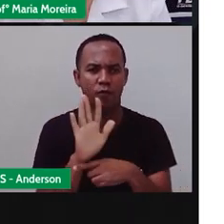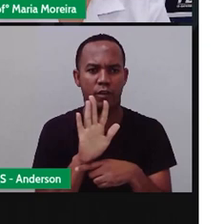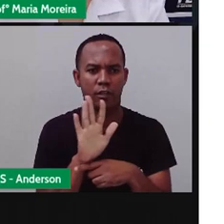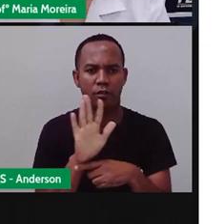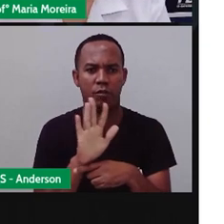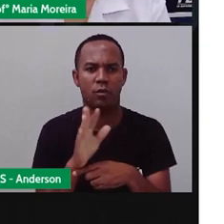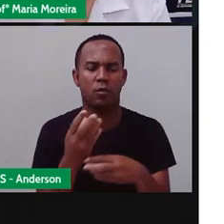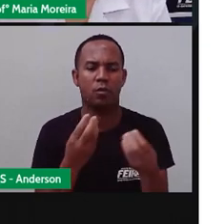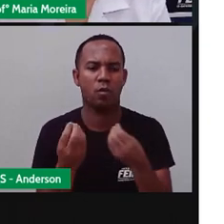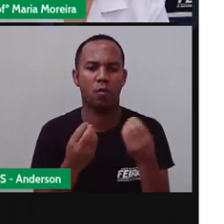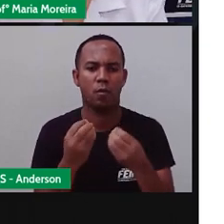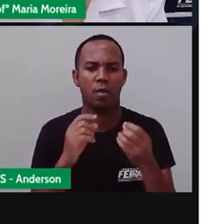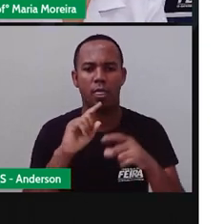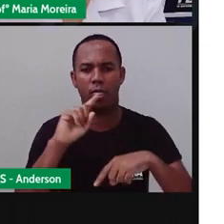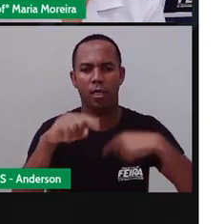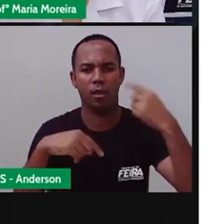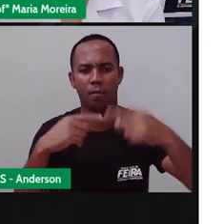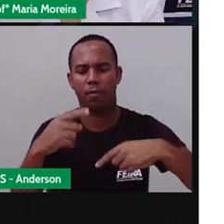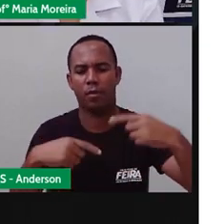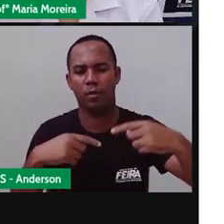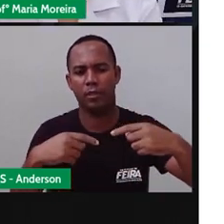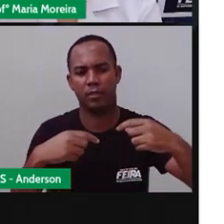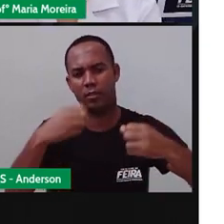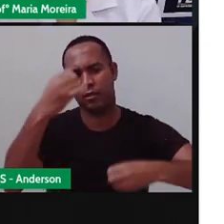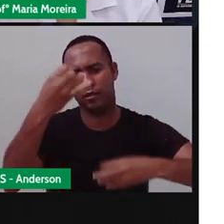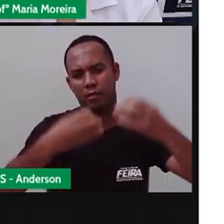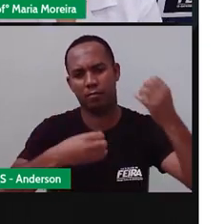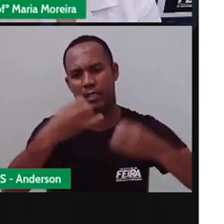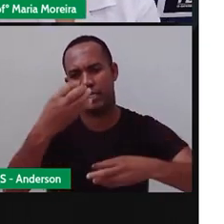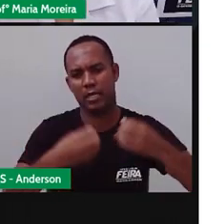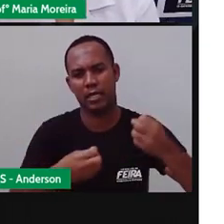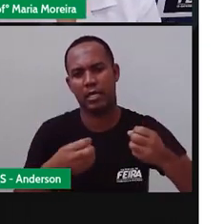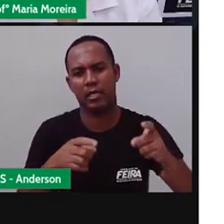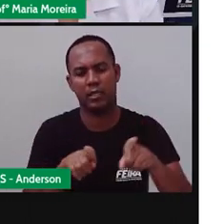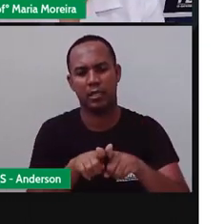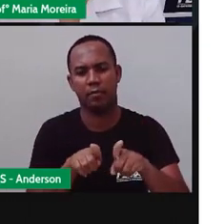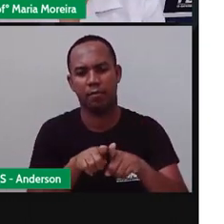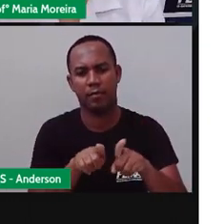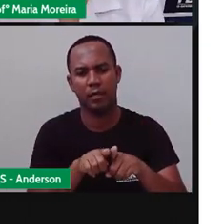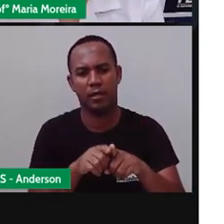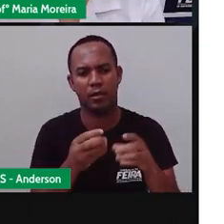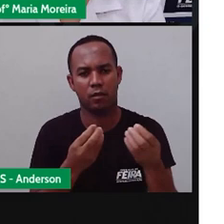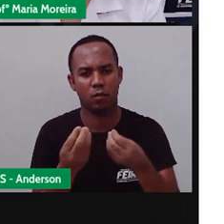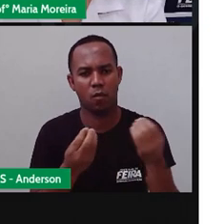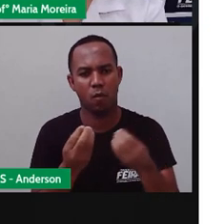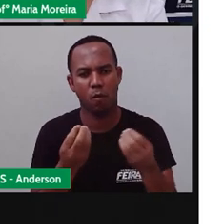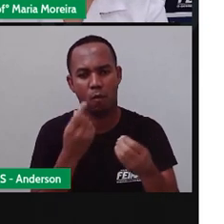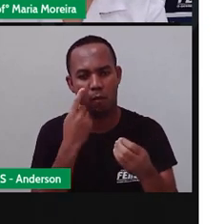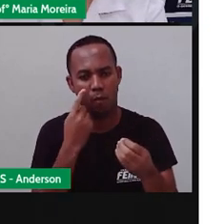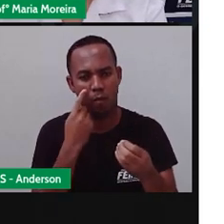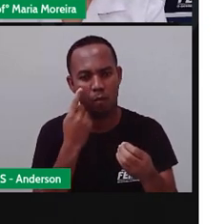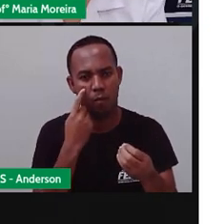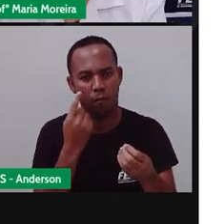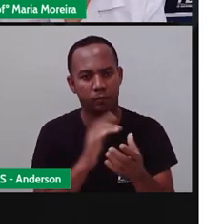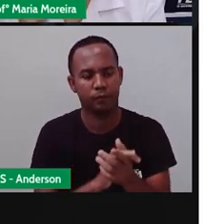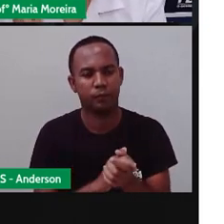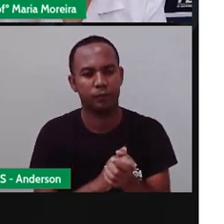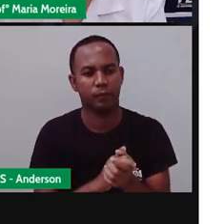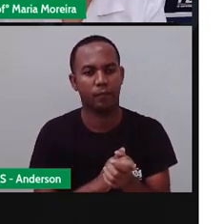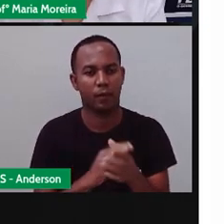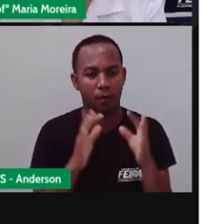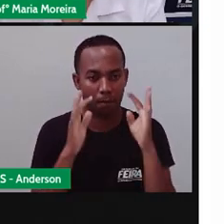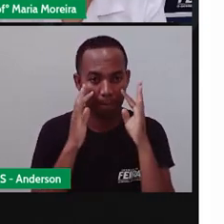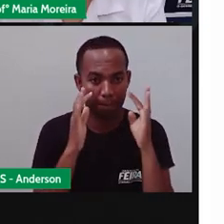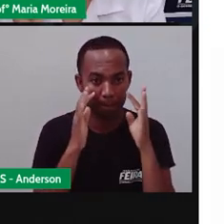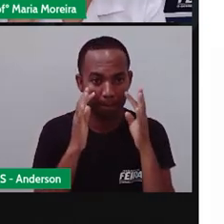tá? E depois vamos debater, como de costume aí, né, sobre esse conteúdo. Prestem